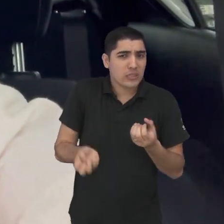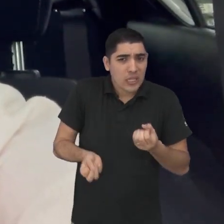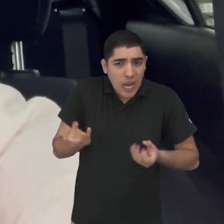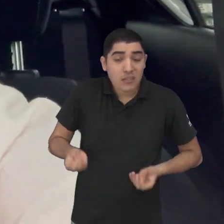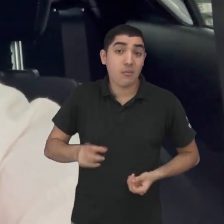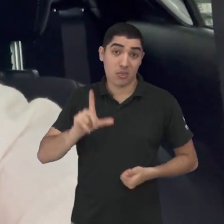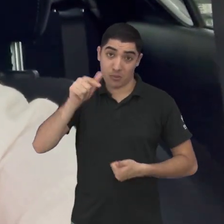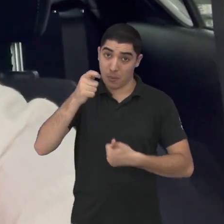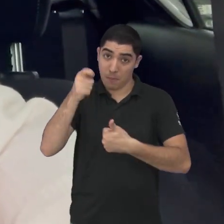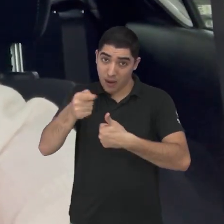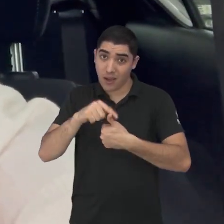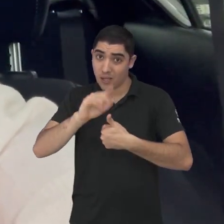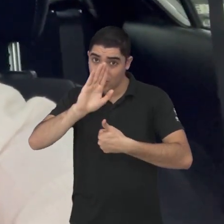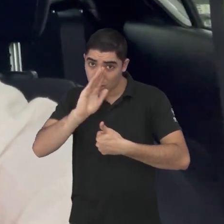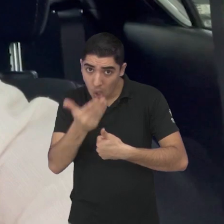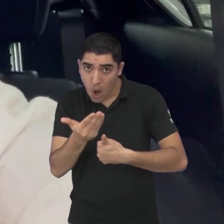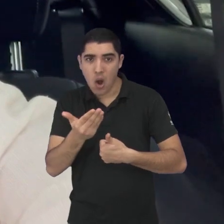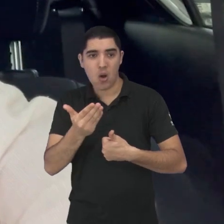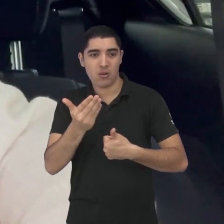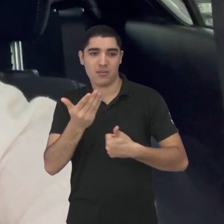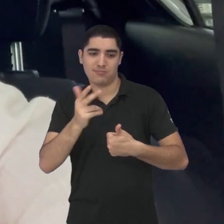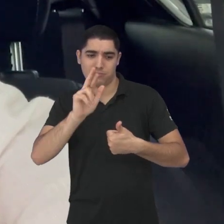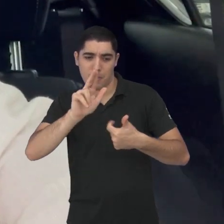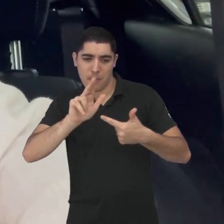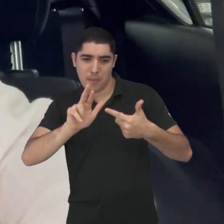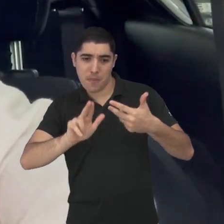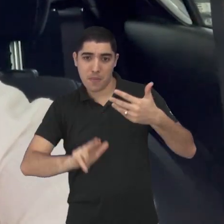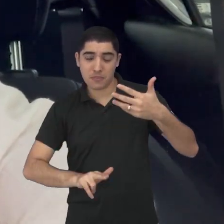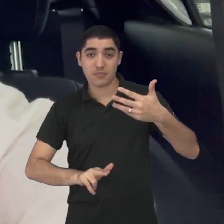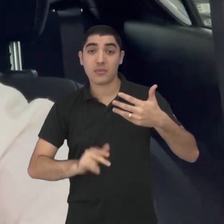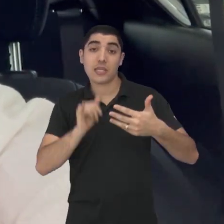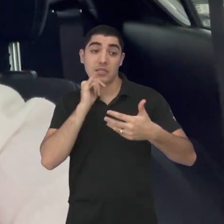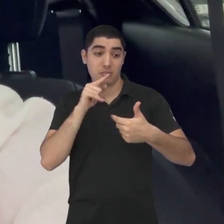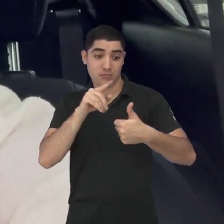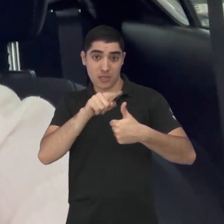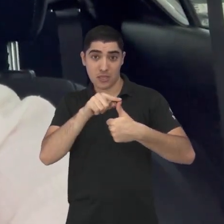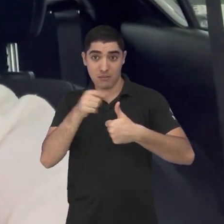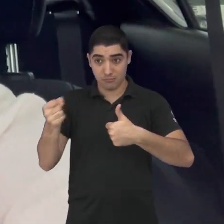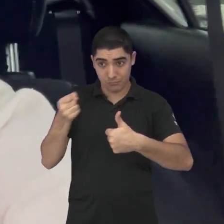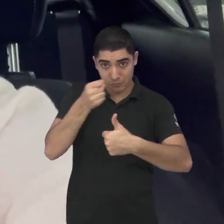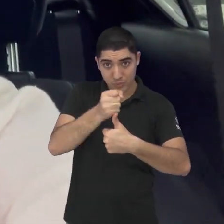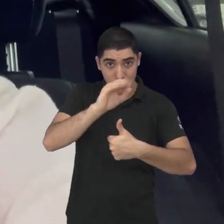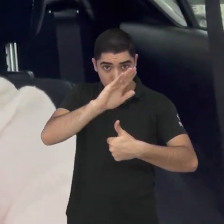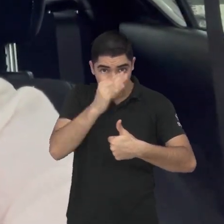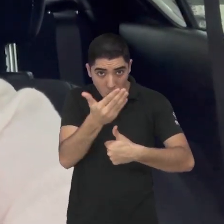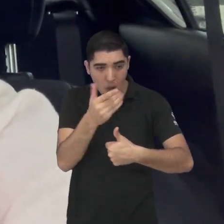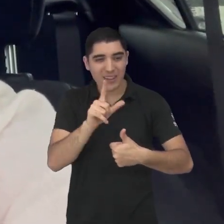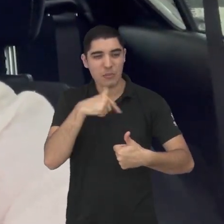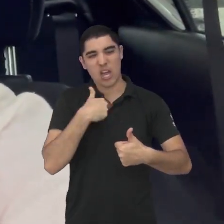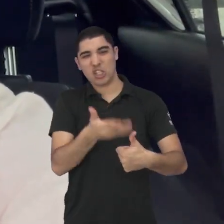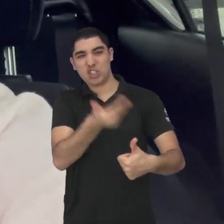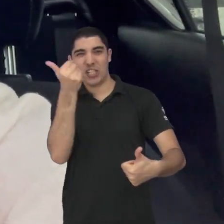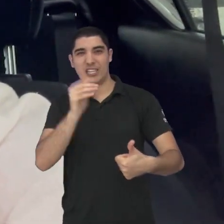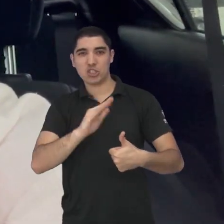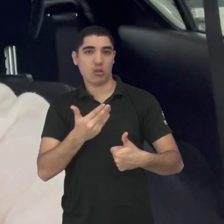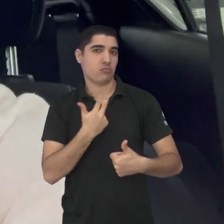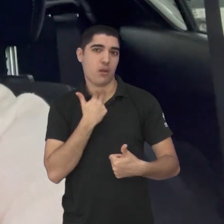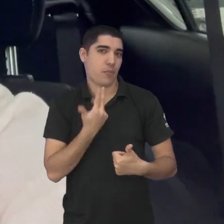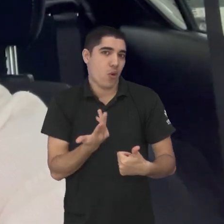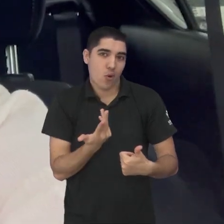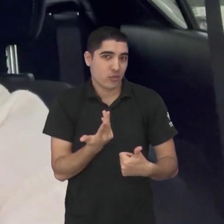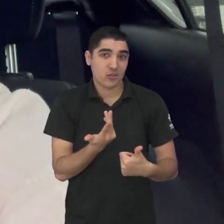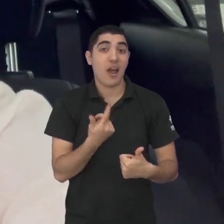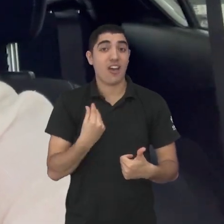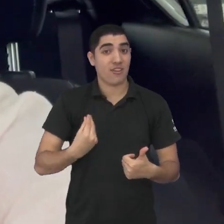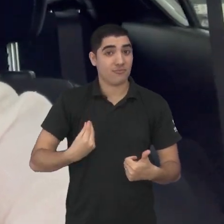depois vai vir escola e aí uma vez que você coloca na escola você não pode tirar mais então assim é uma vida toda